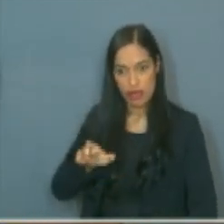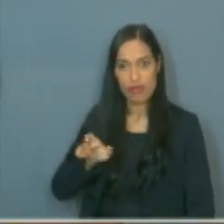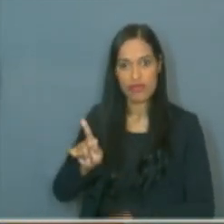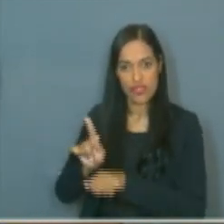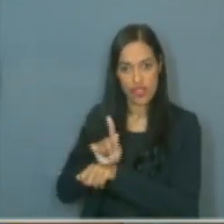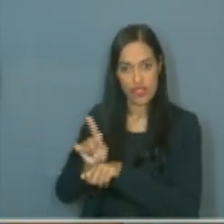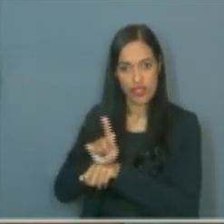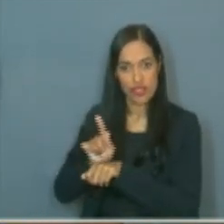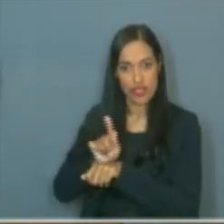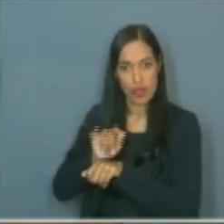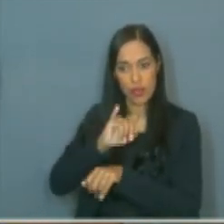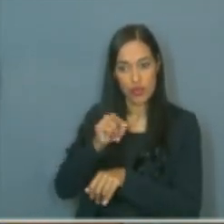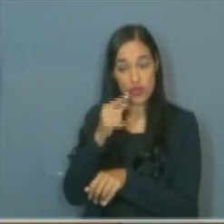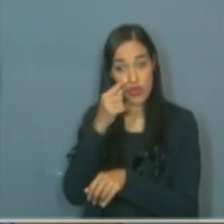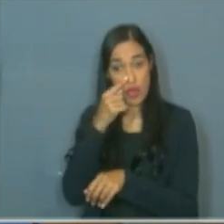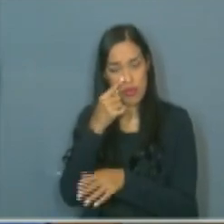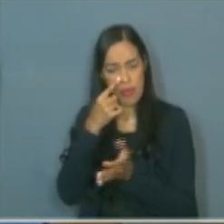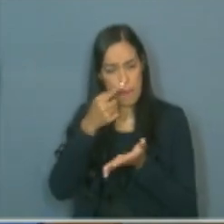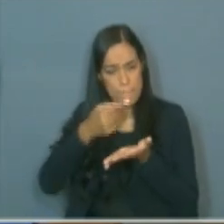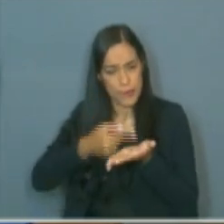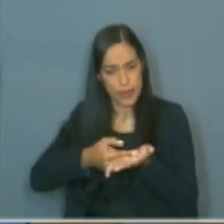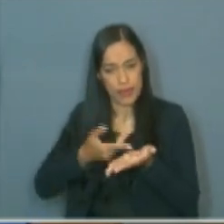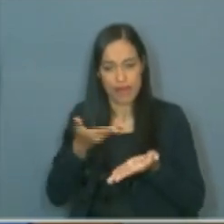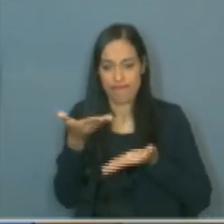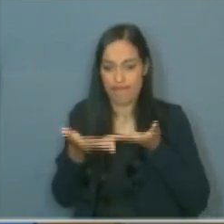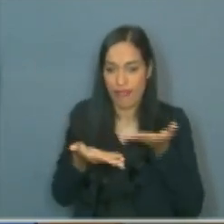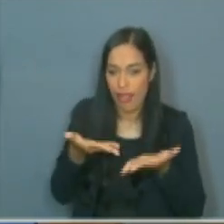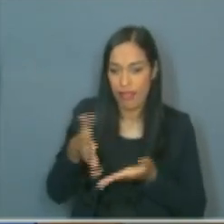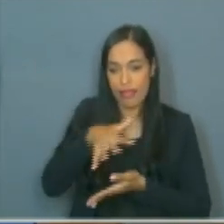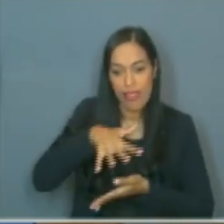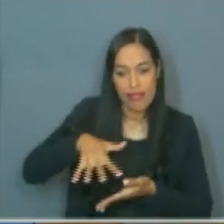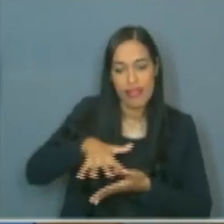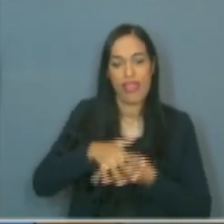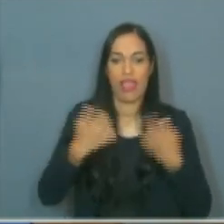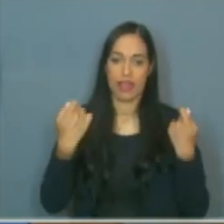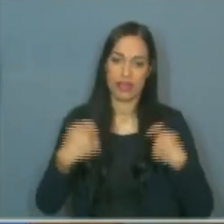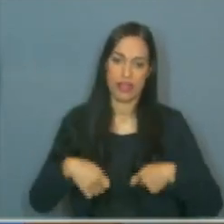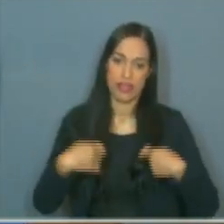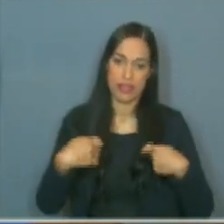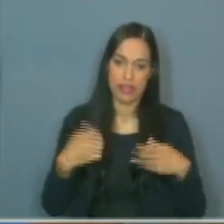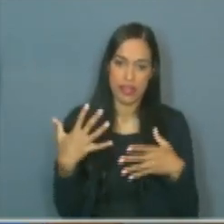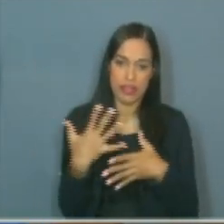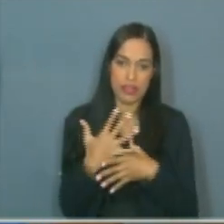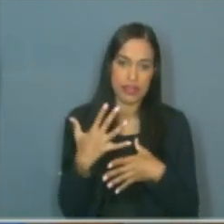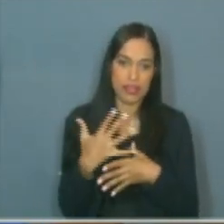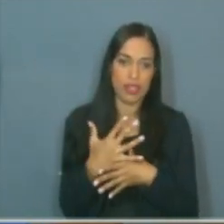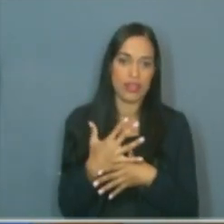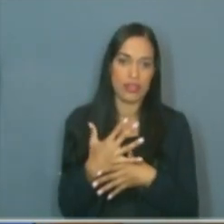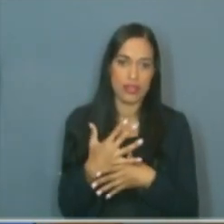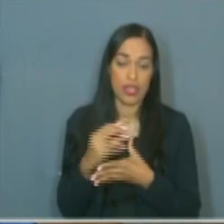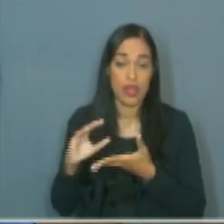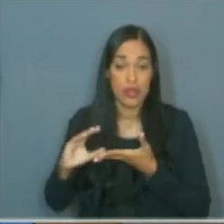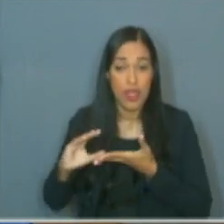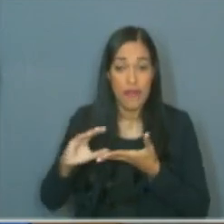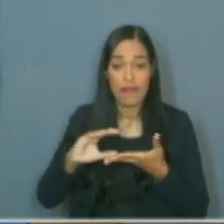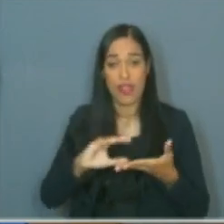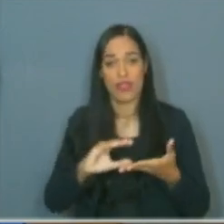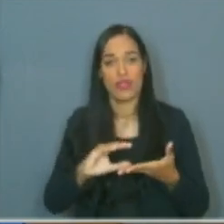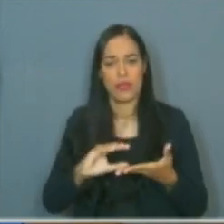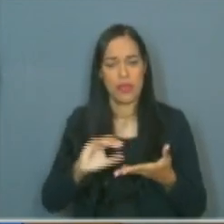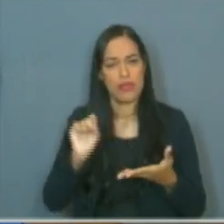mostrado comprometida em atender essa demanda crítica da nossa cidade. São investimentos